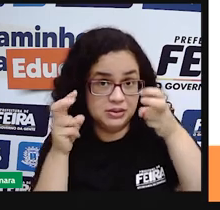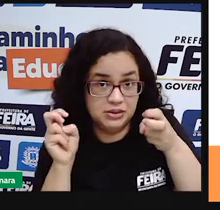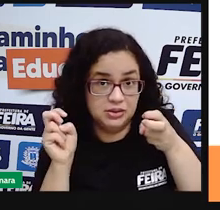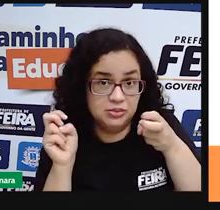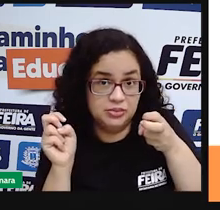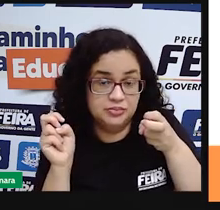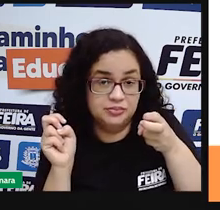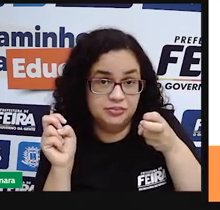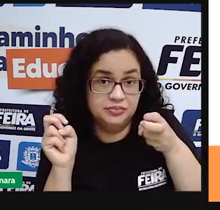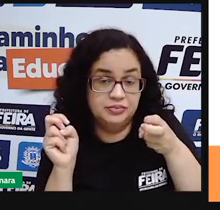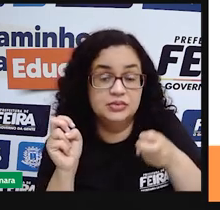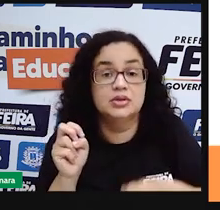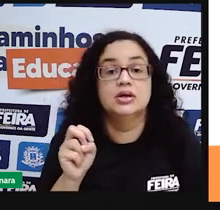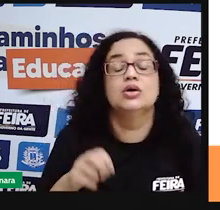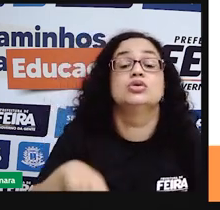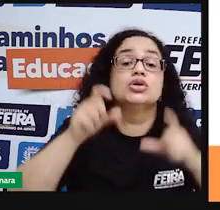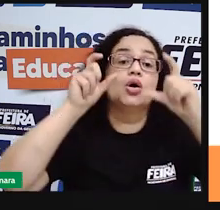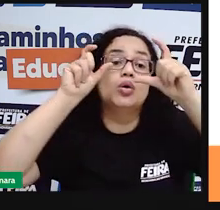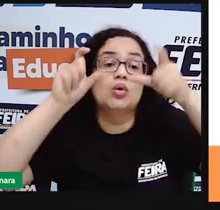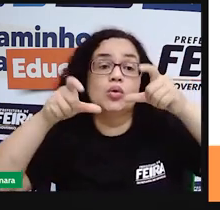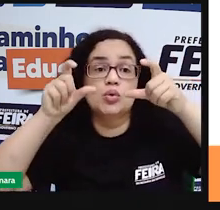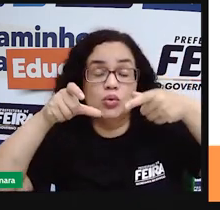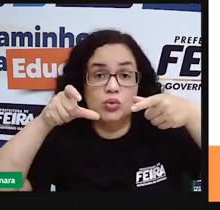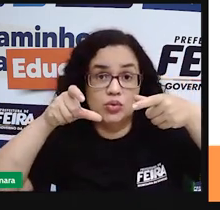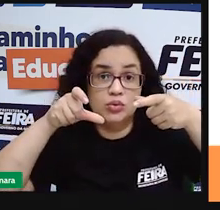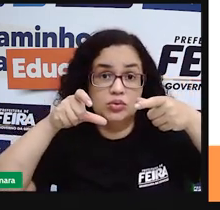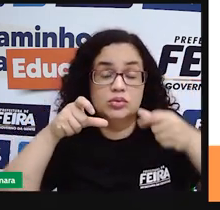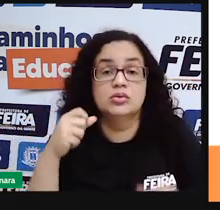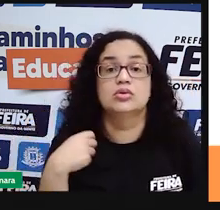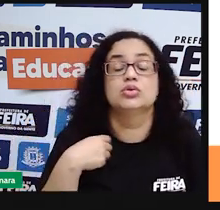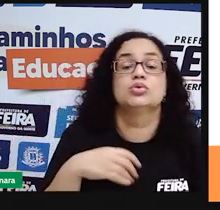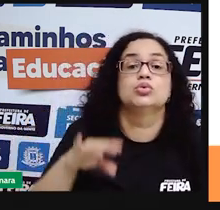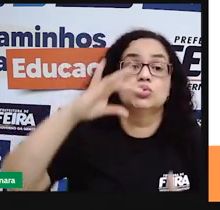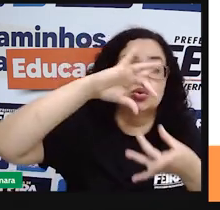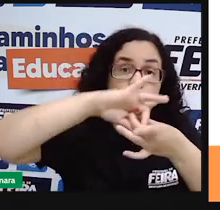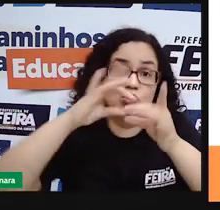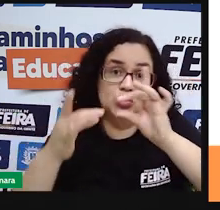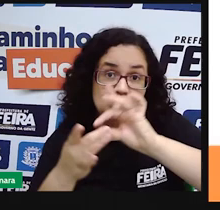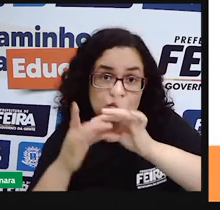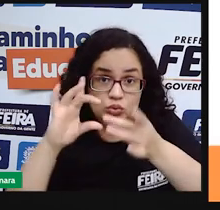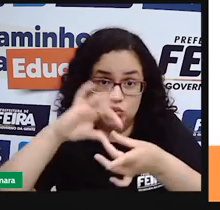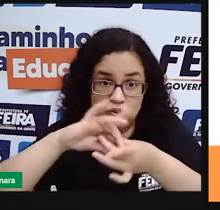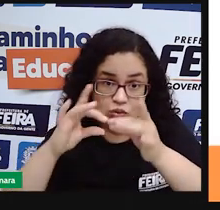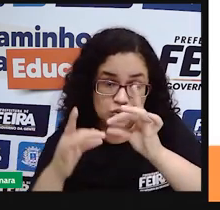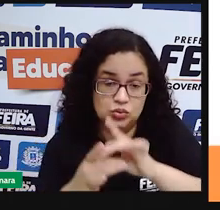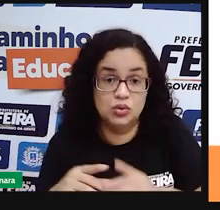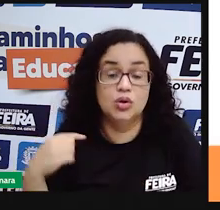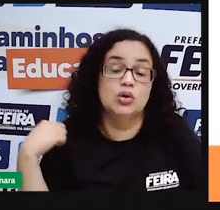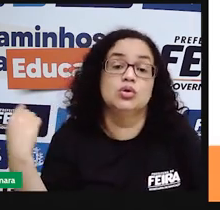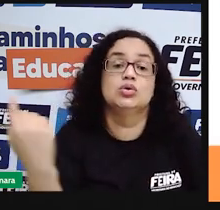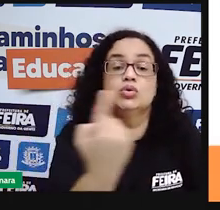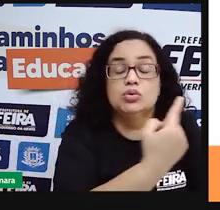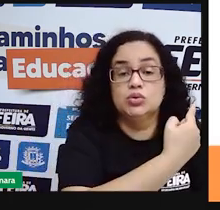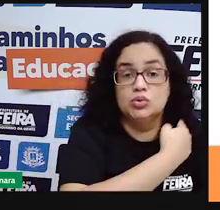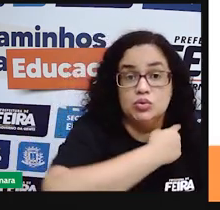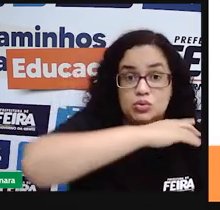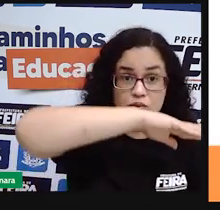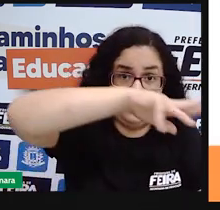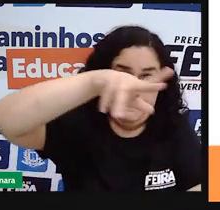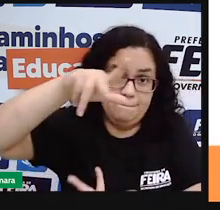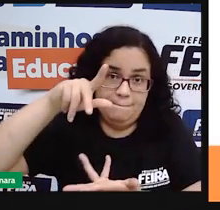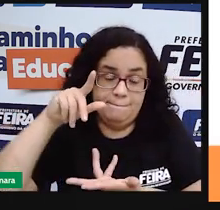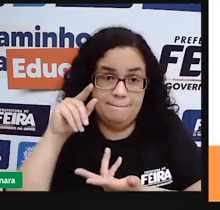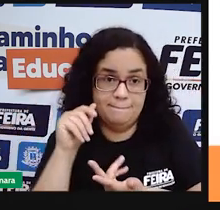Onde está a localização aí dos continentes que formam o nosso planeta, né? Que formam aí o mundo.